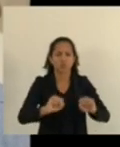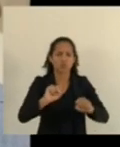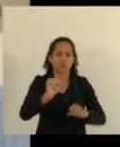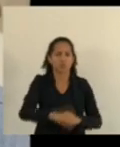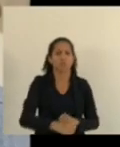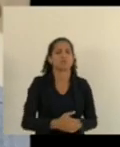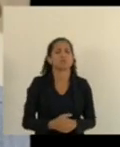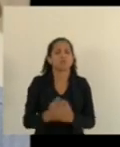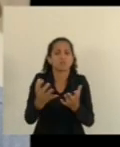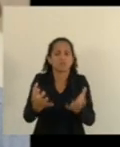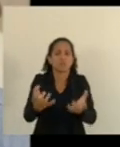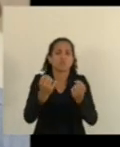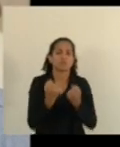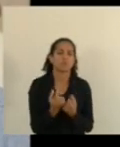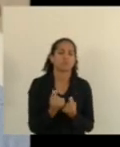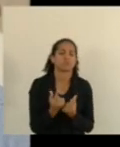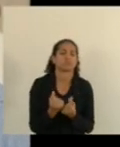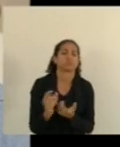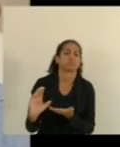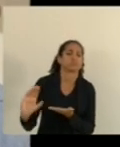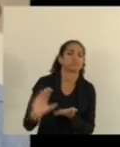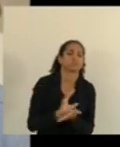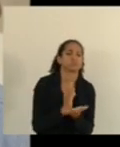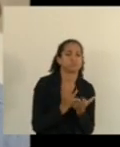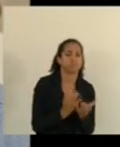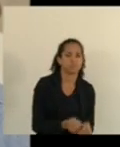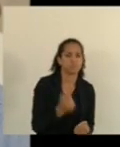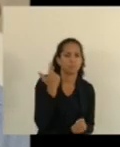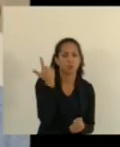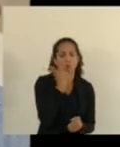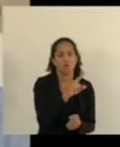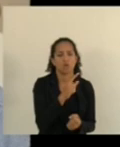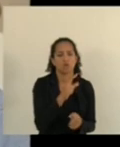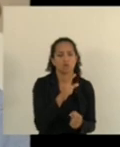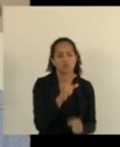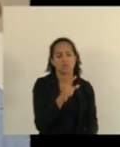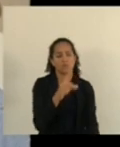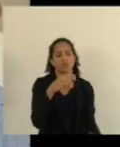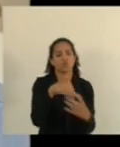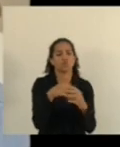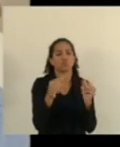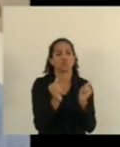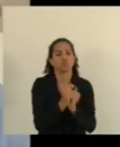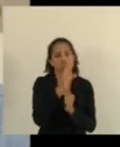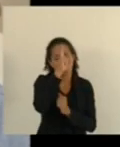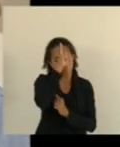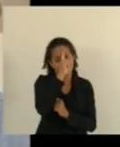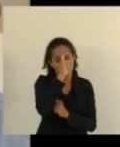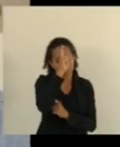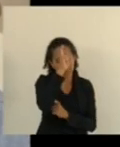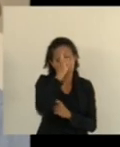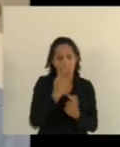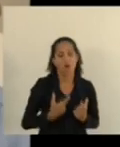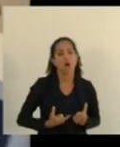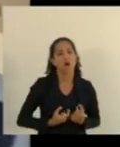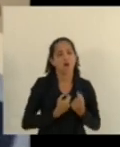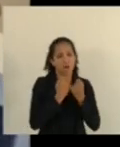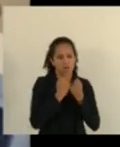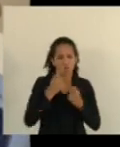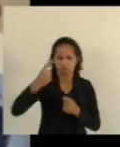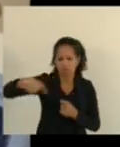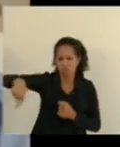receber uma verba para fazer o seu hospital do câncer todo mundo sabe que o hospital